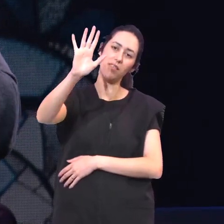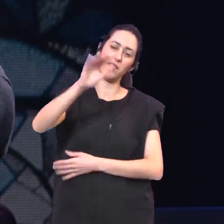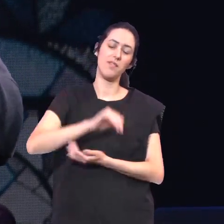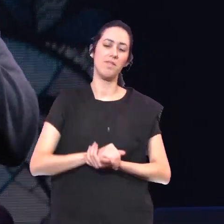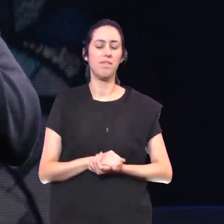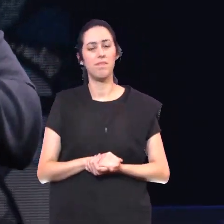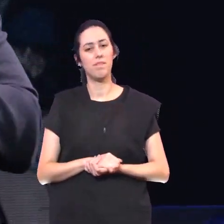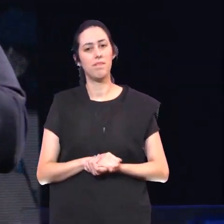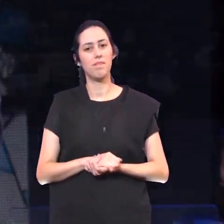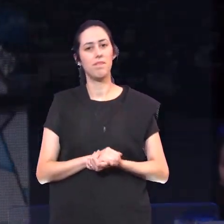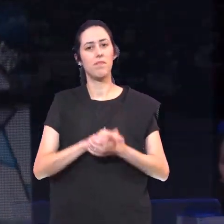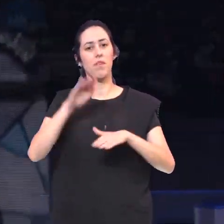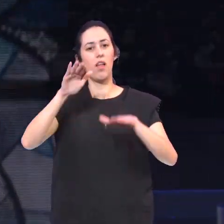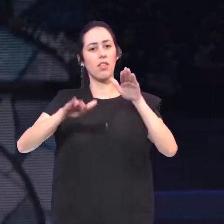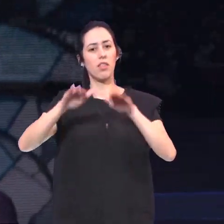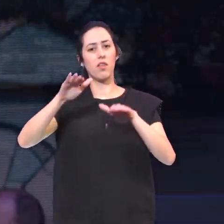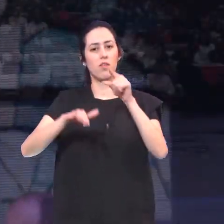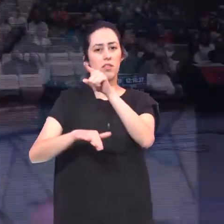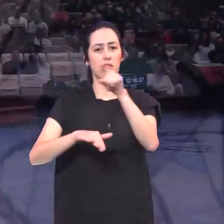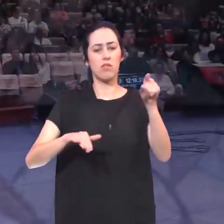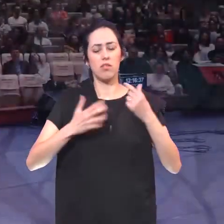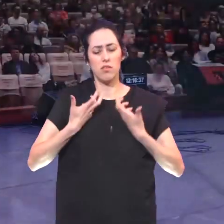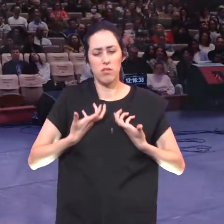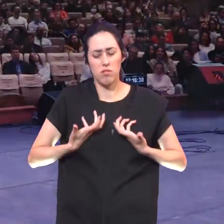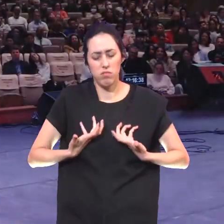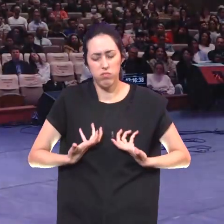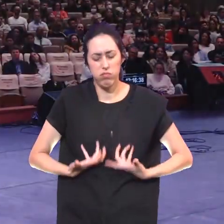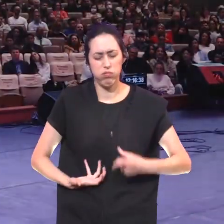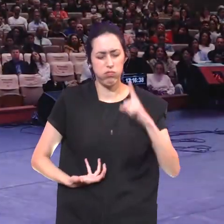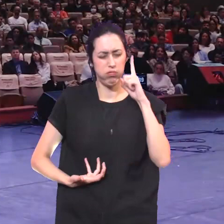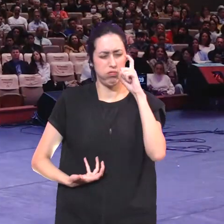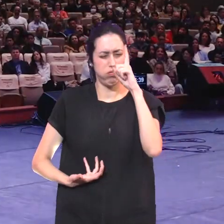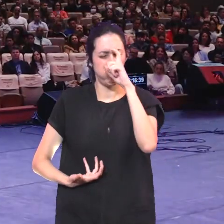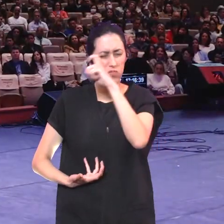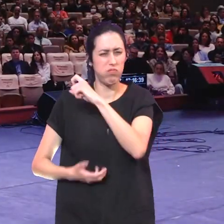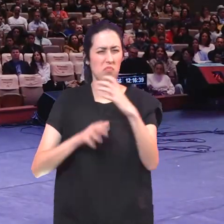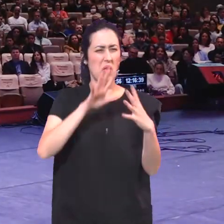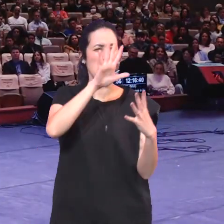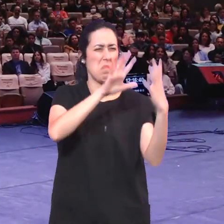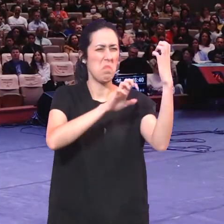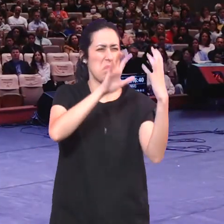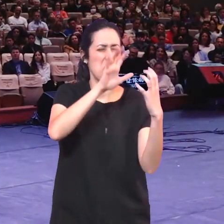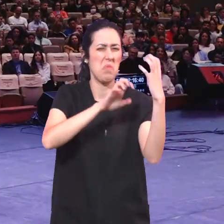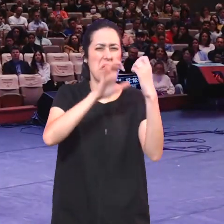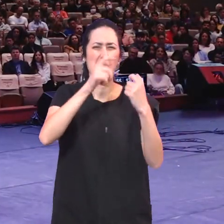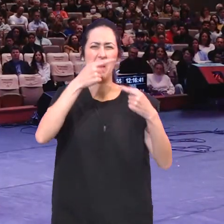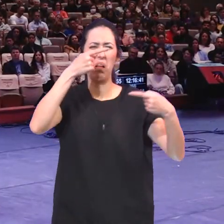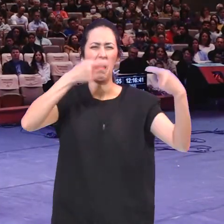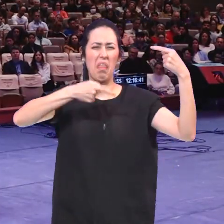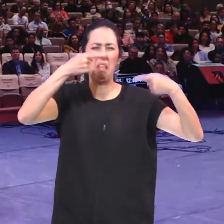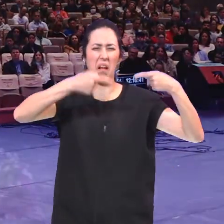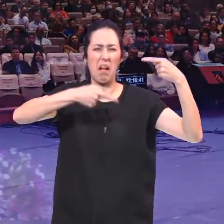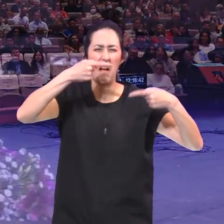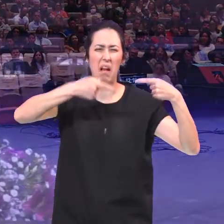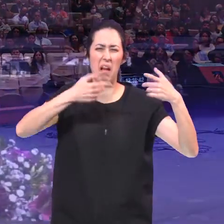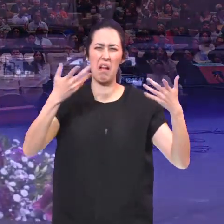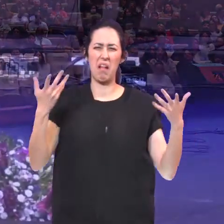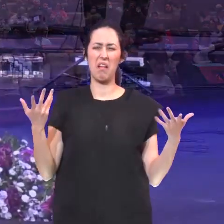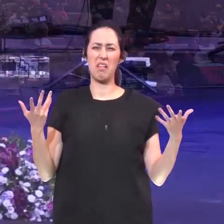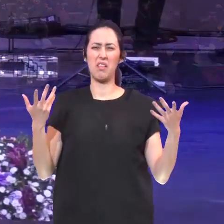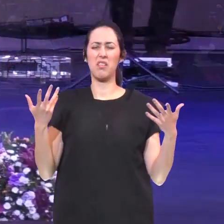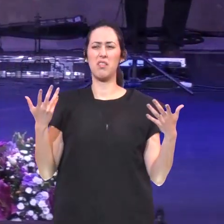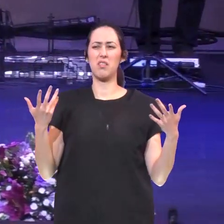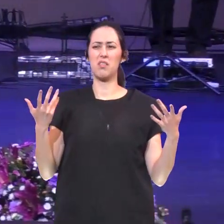Talvez o seu cansaço Seja por causa Das brigas Das discussões Das palavras